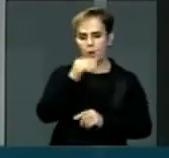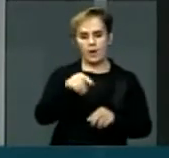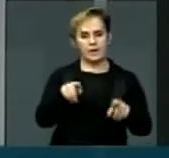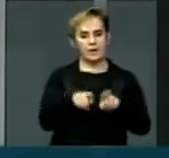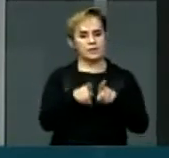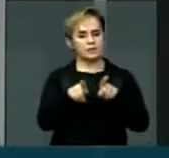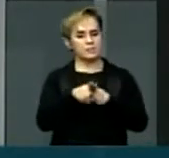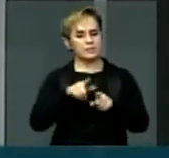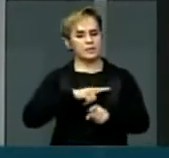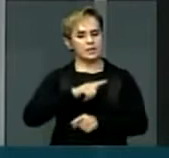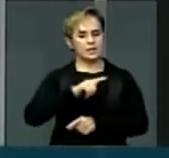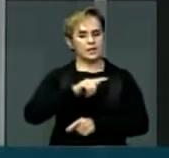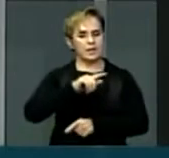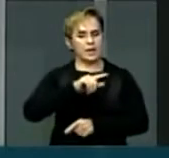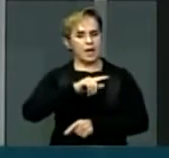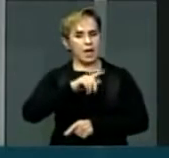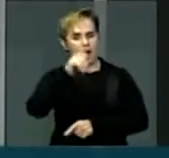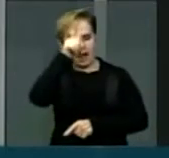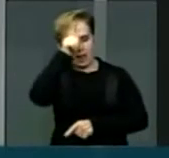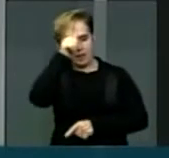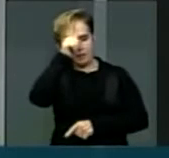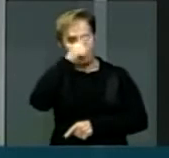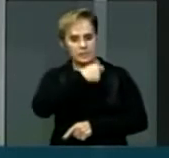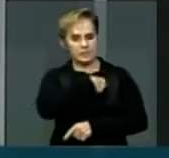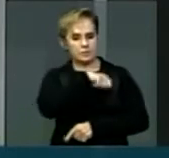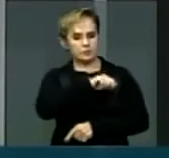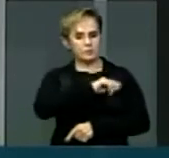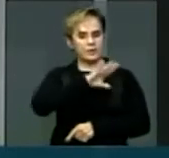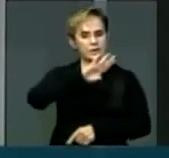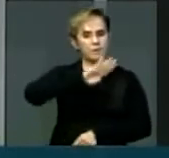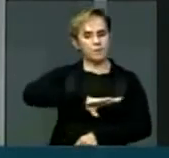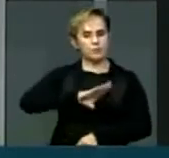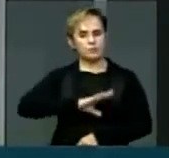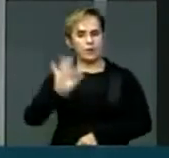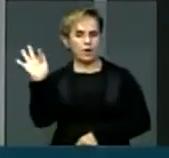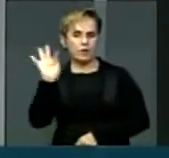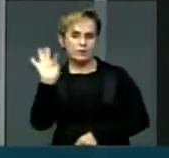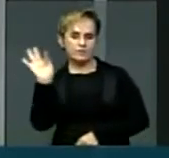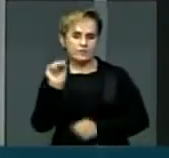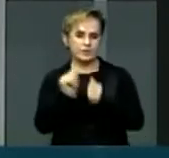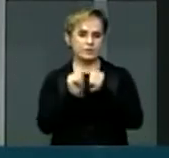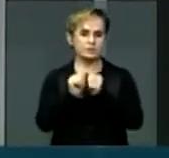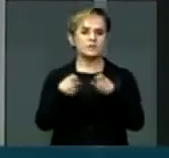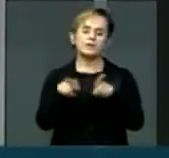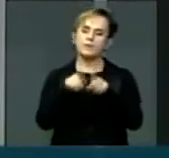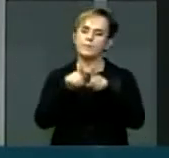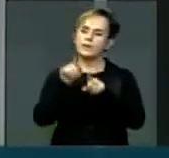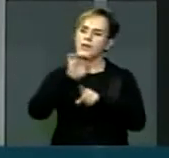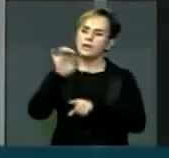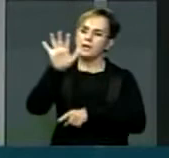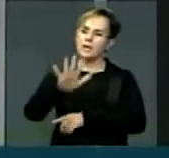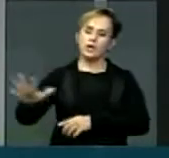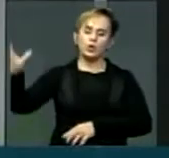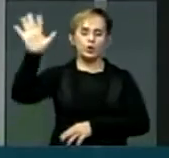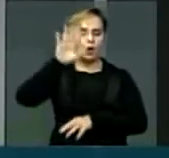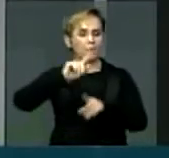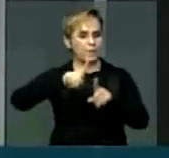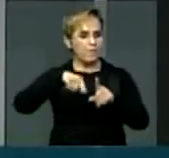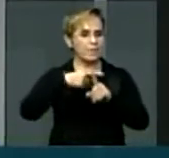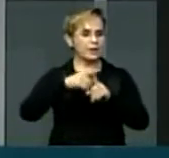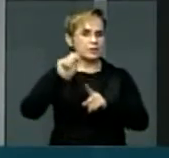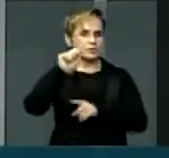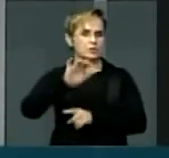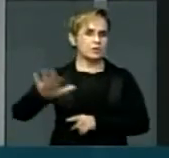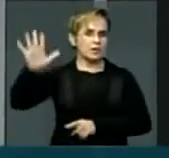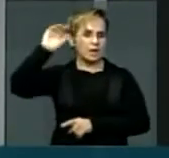Portugal e a França com as imagens e com as brincadeiras. Além da Europa, a África, Angola,